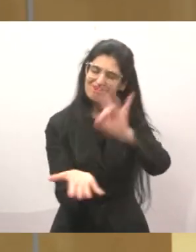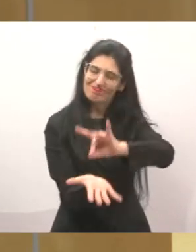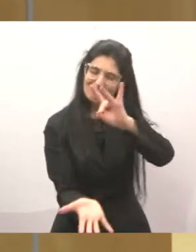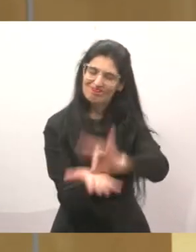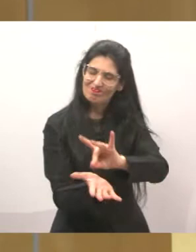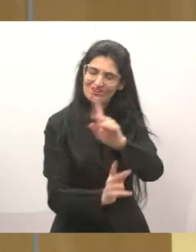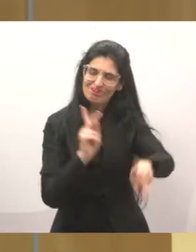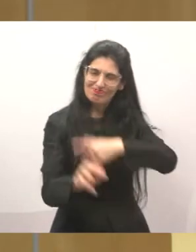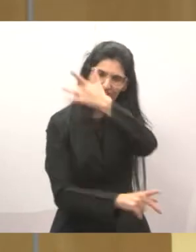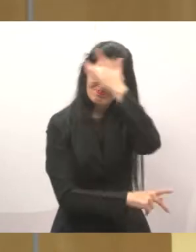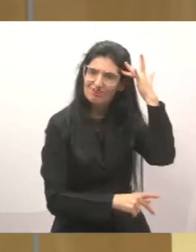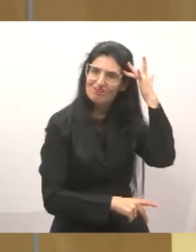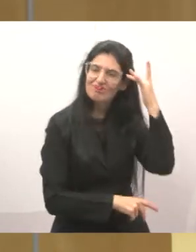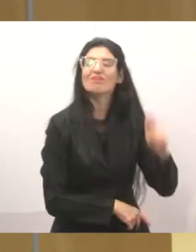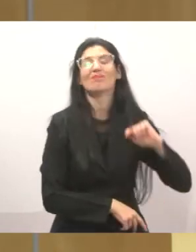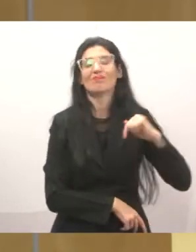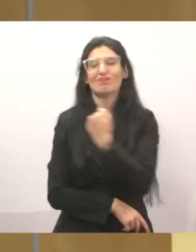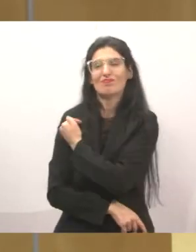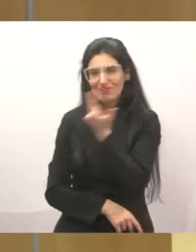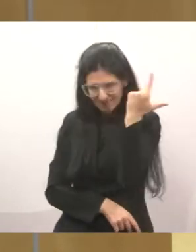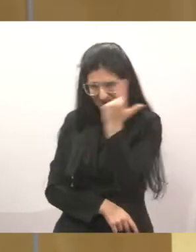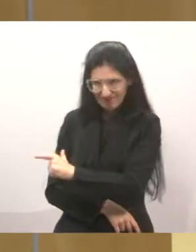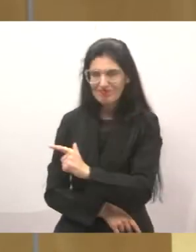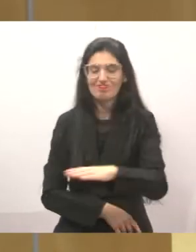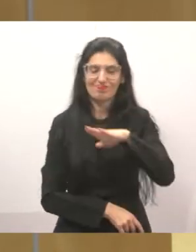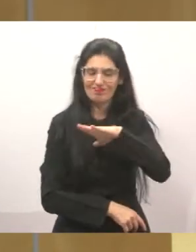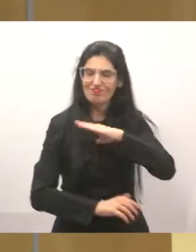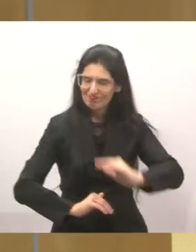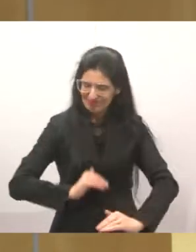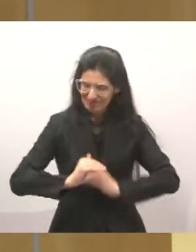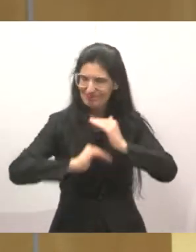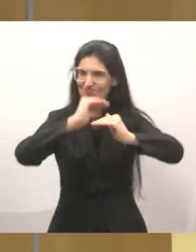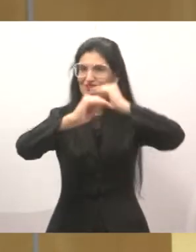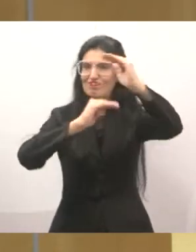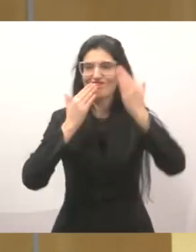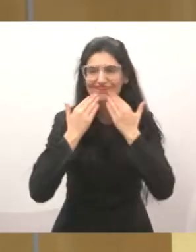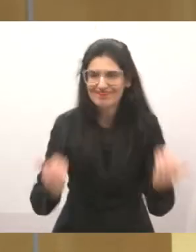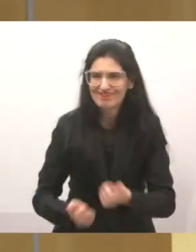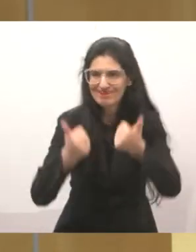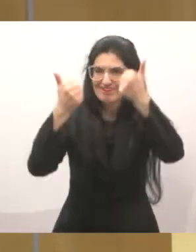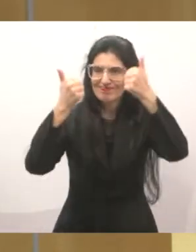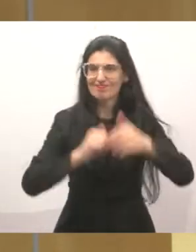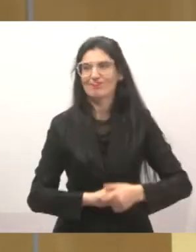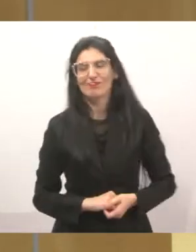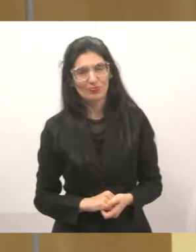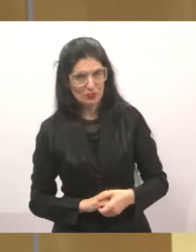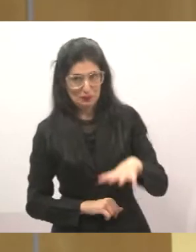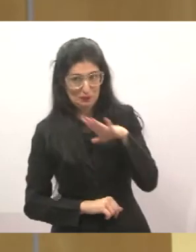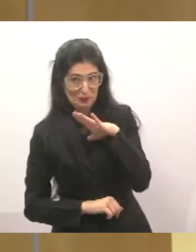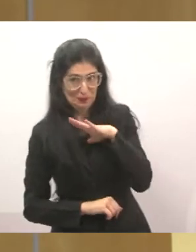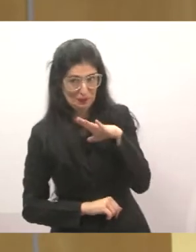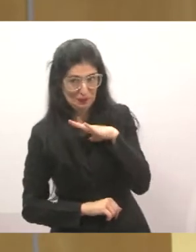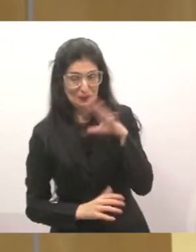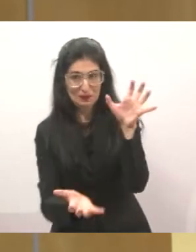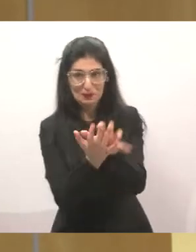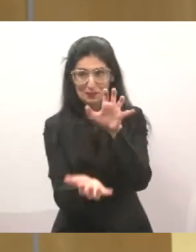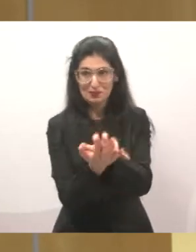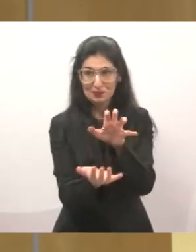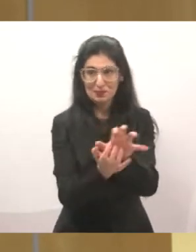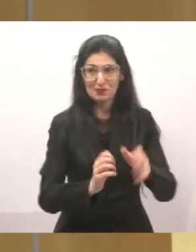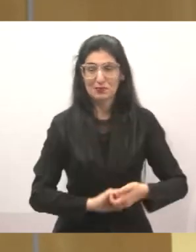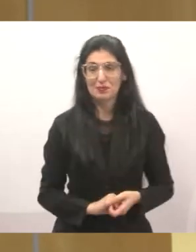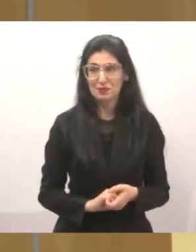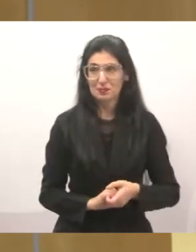consegue avançar, dessa maneira a gente consegue melhorar para a nossa cidade de Jacareí.